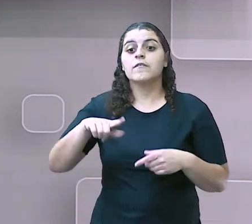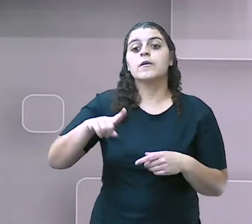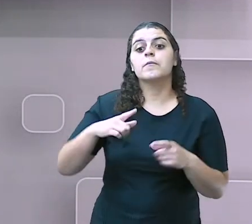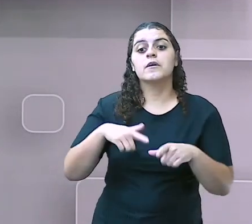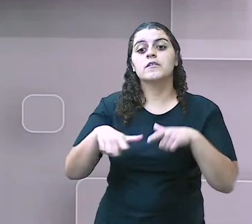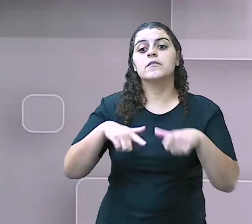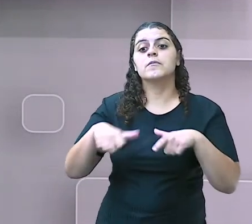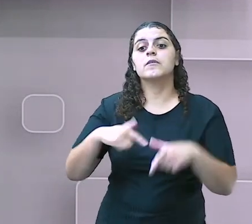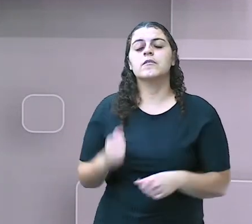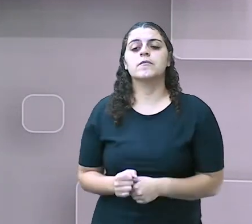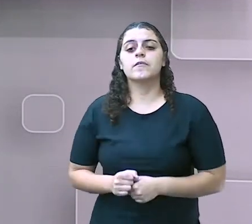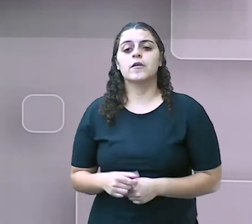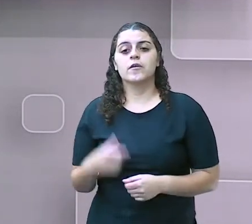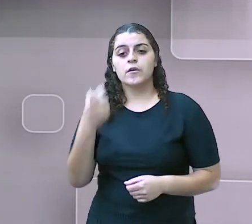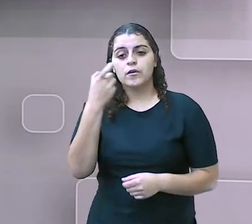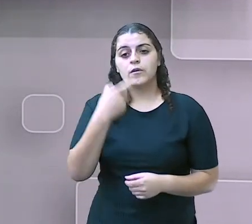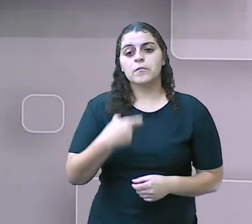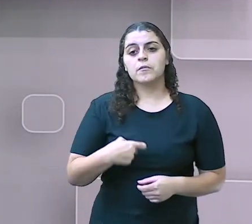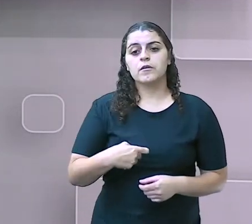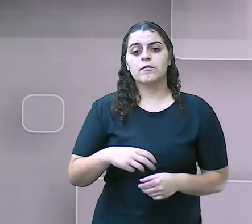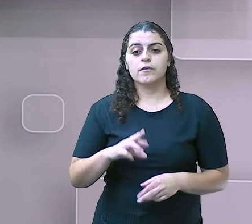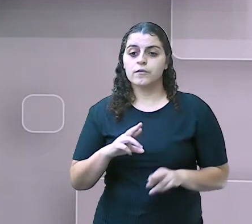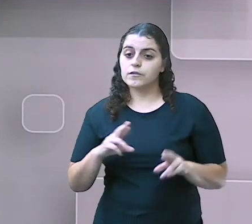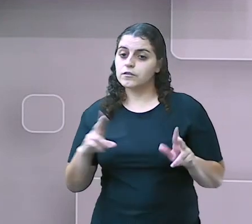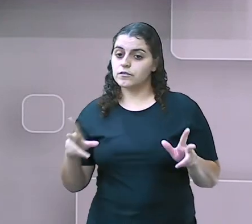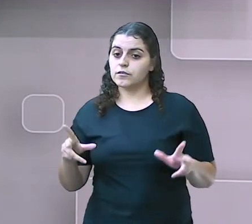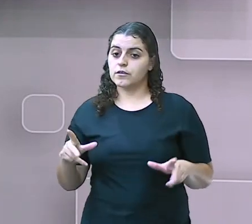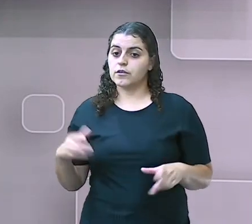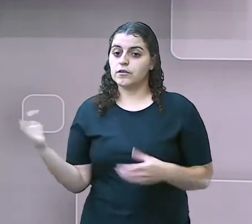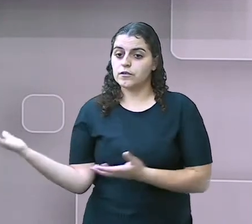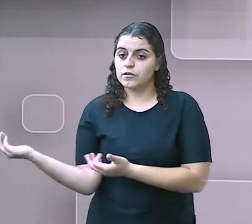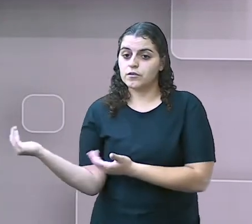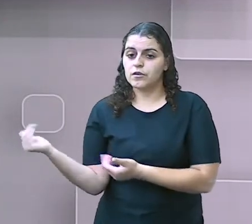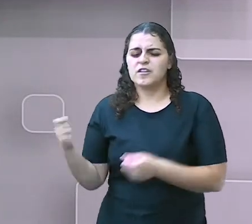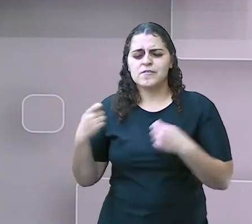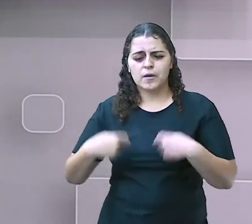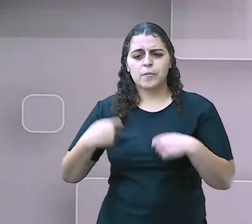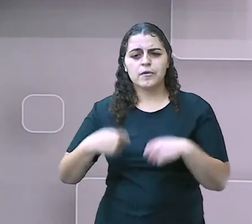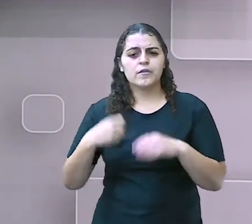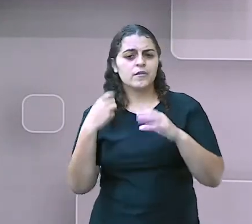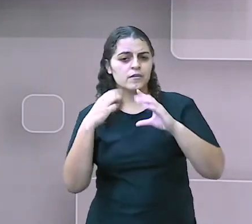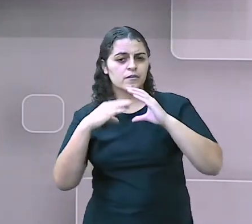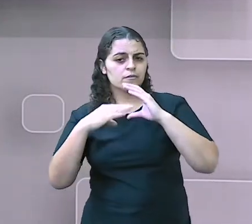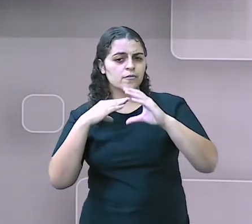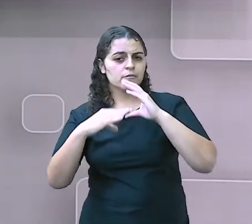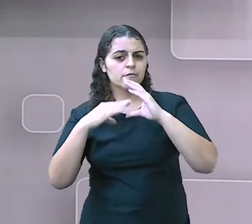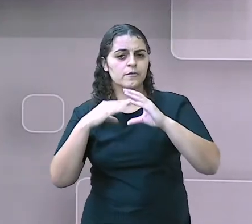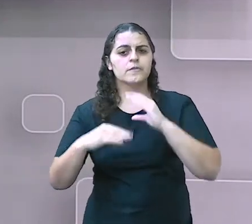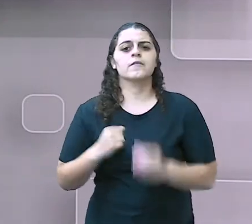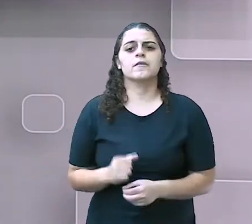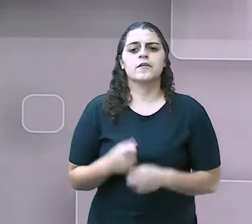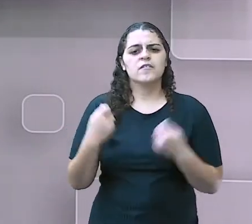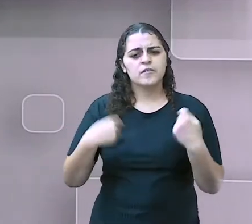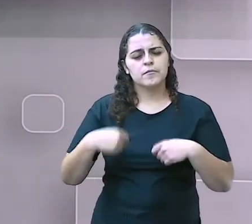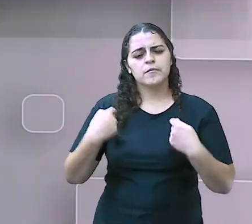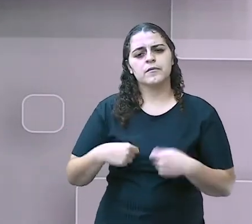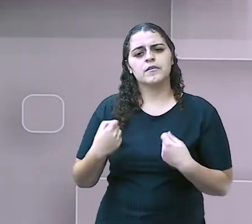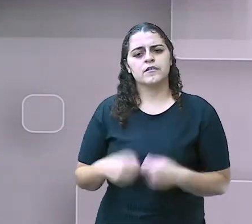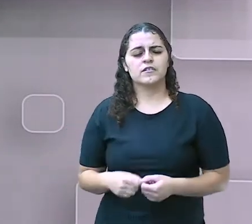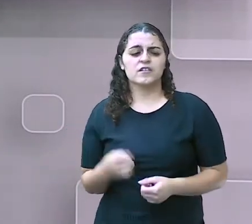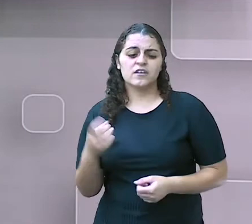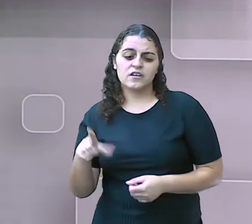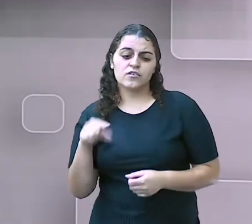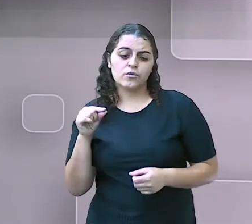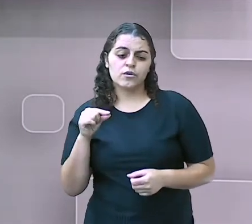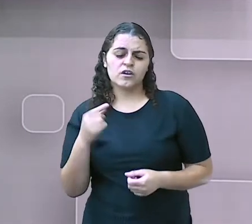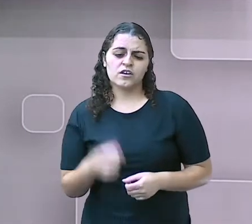O perfil dele agora vai ser difícil para arrumar um emprego também, porque ele vai precisar se comunicar. Ele vai precisar ali tomar alguma decisão,